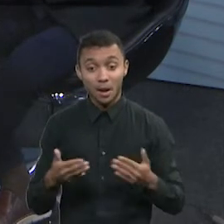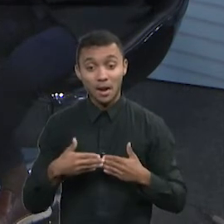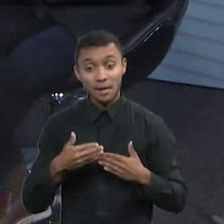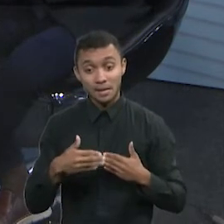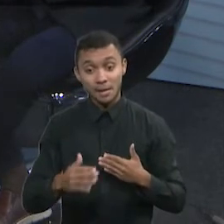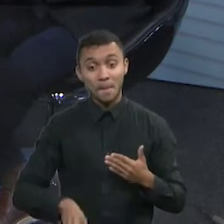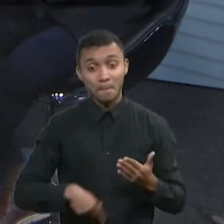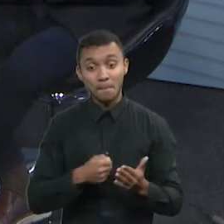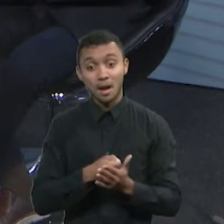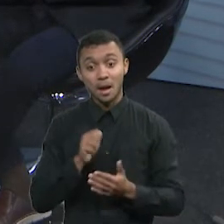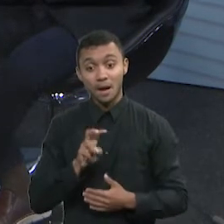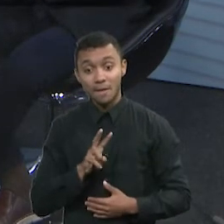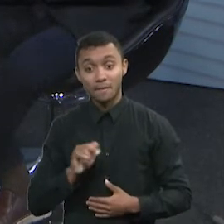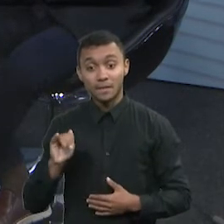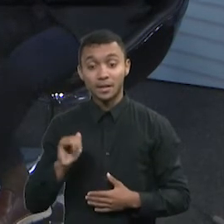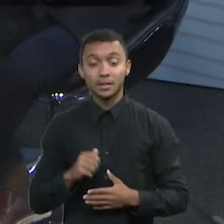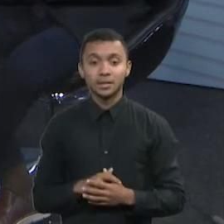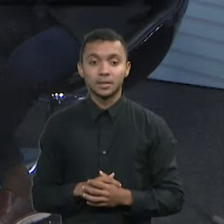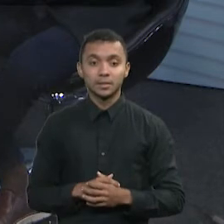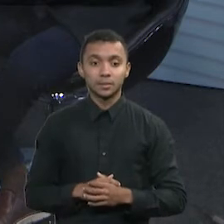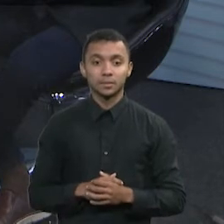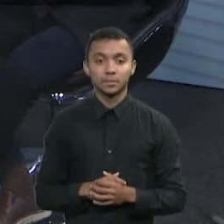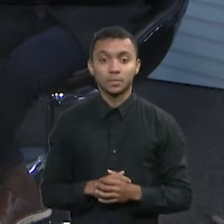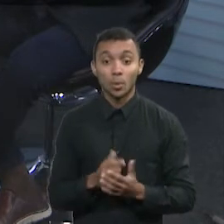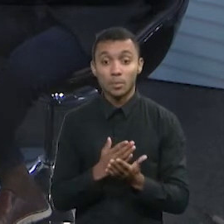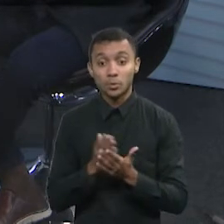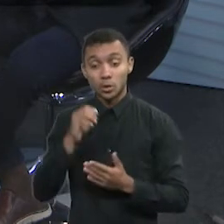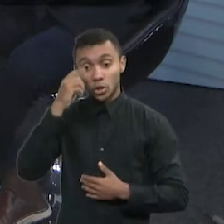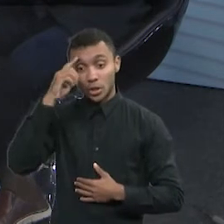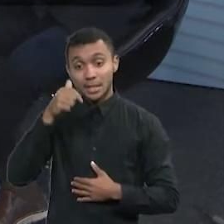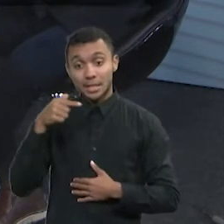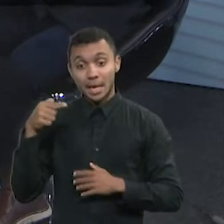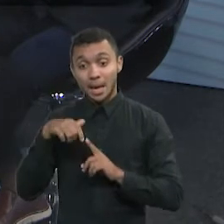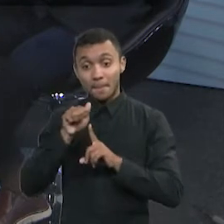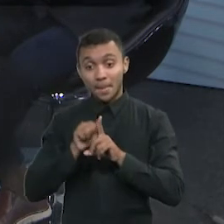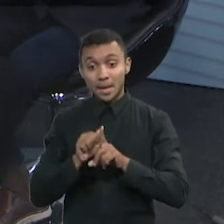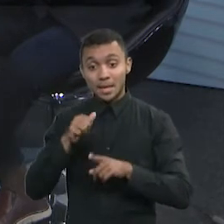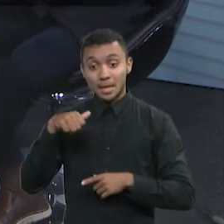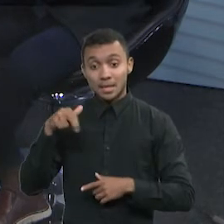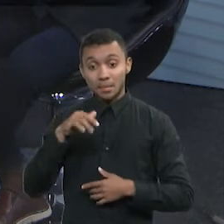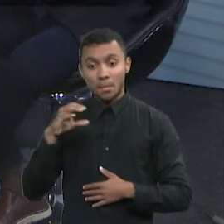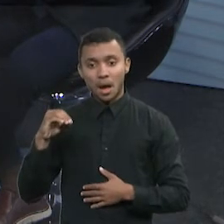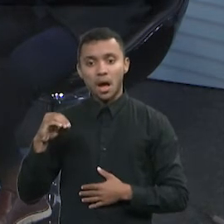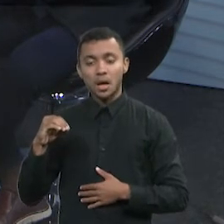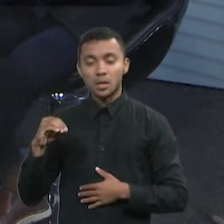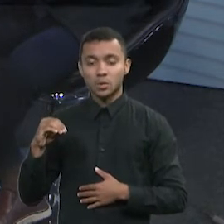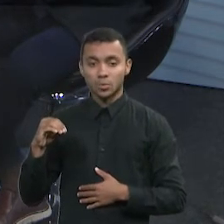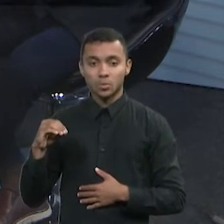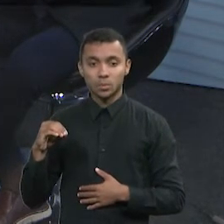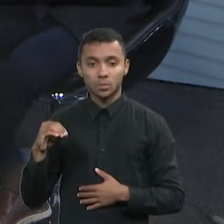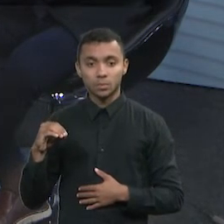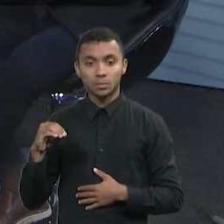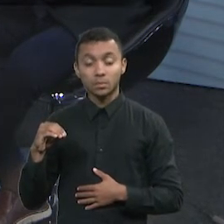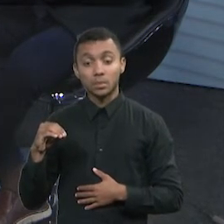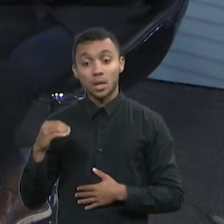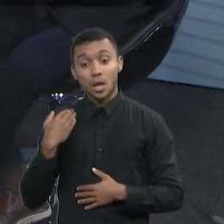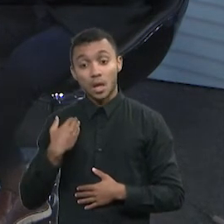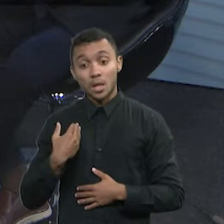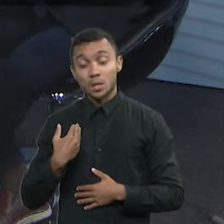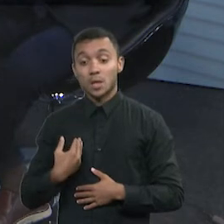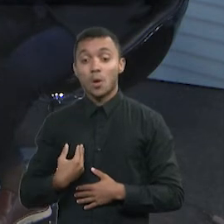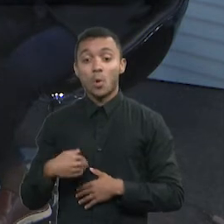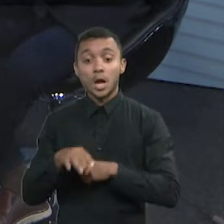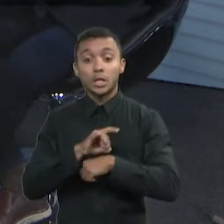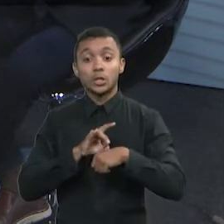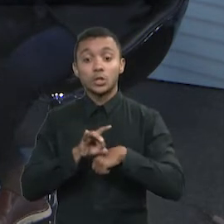O imposto de renda das pessoas físicas, começou agora dia 7 de março de 2022. Eu já estou preparando o meu já. As recomendações que a gente traz